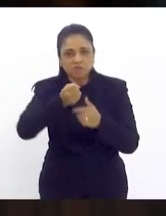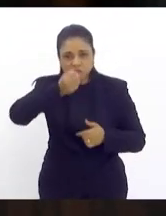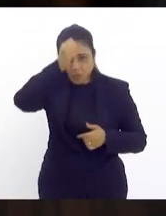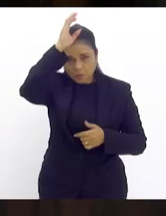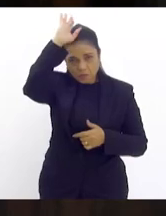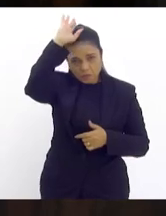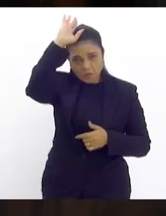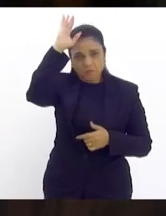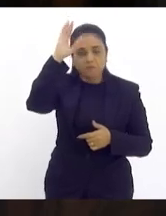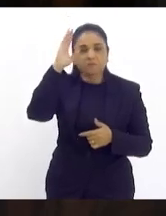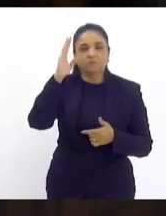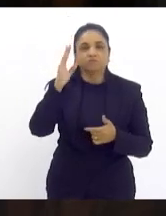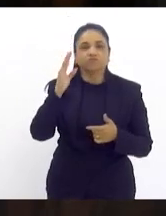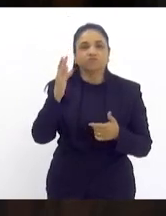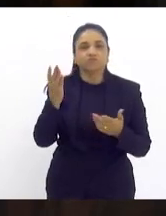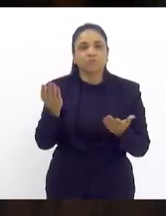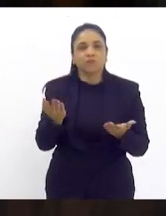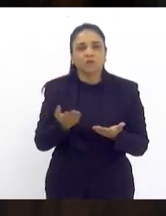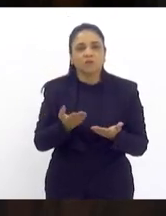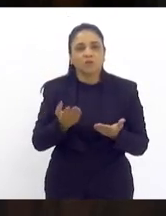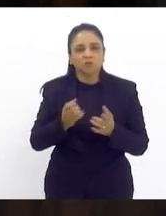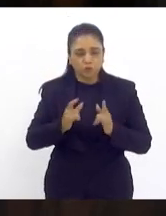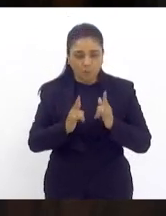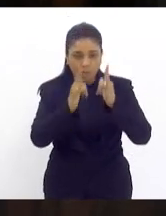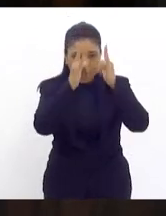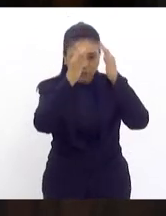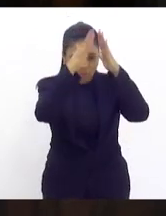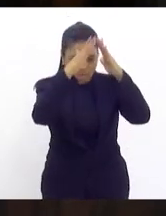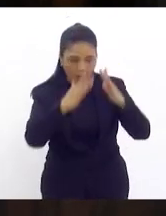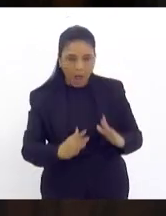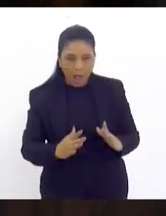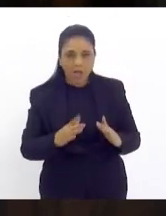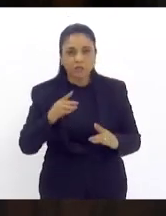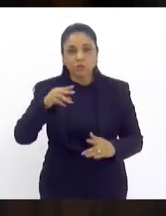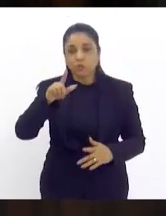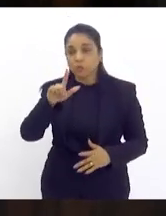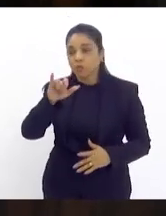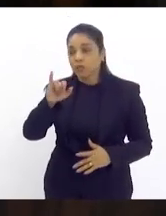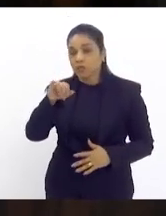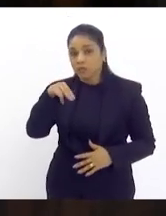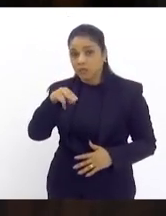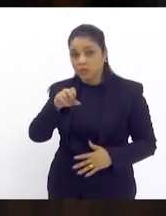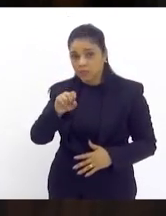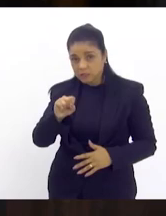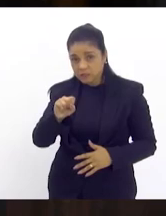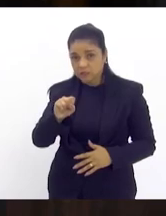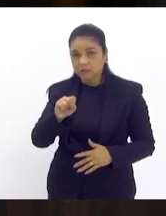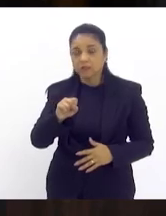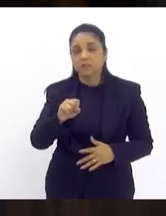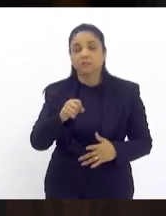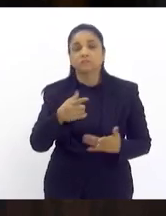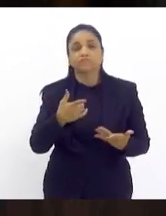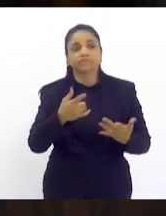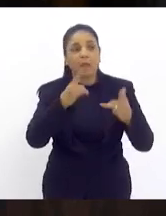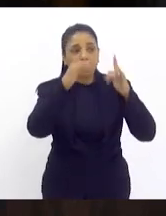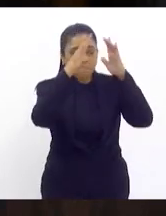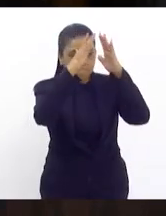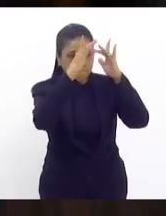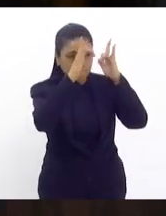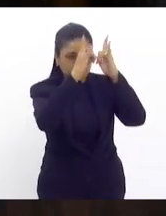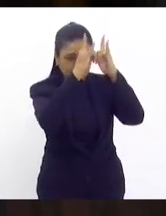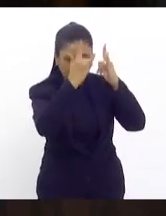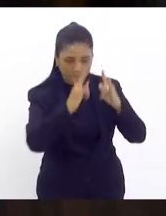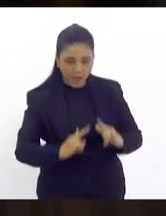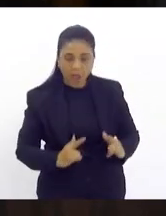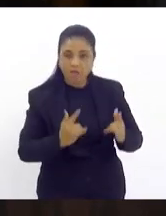que aconteceu o acidente do prédio aqui no lins aconteceu aqui a desastre que o prédio demoliu e tivemos lá